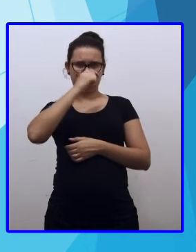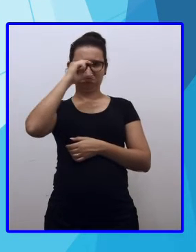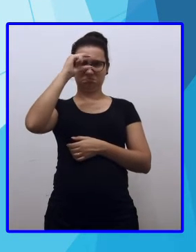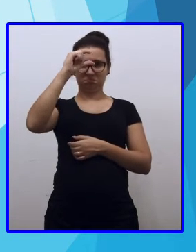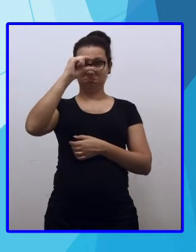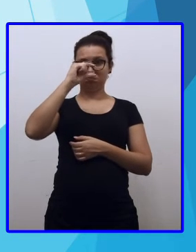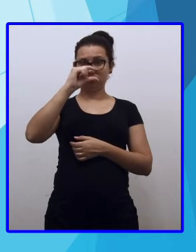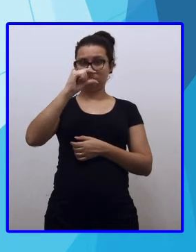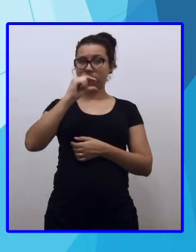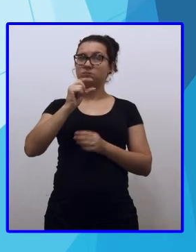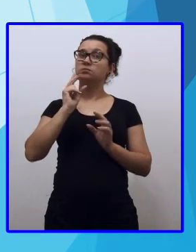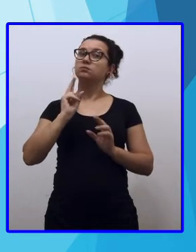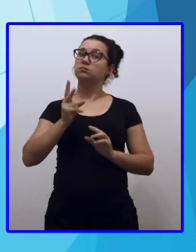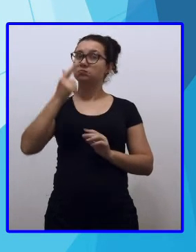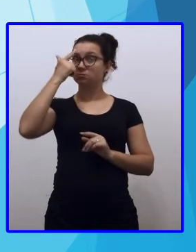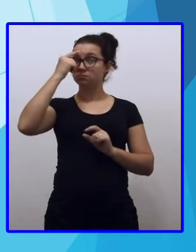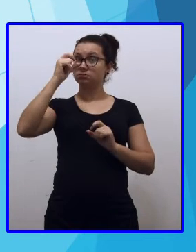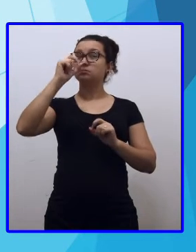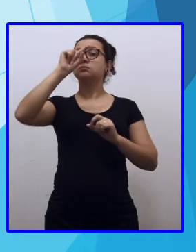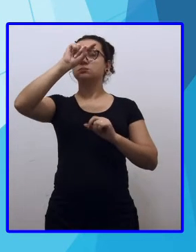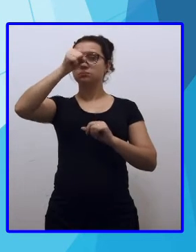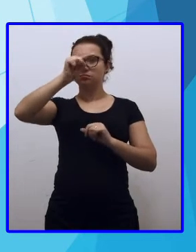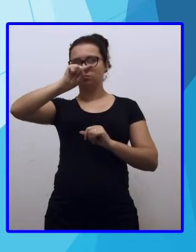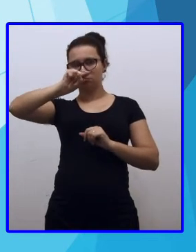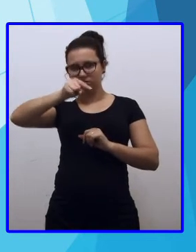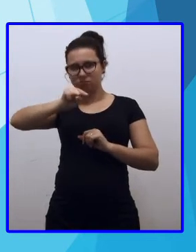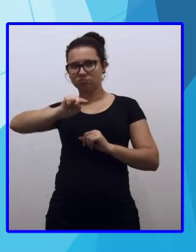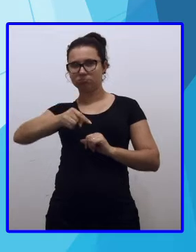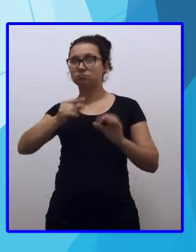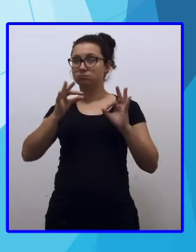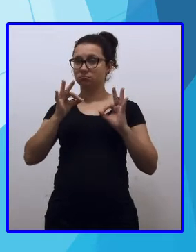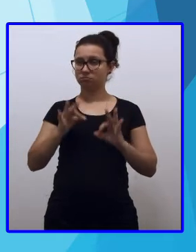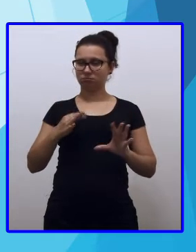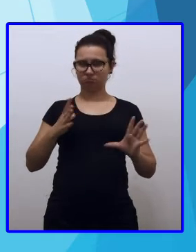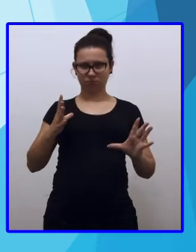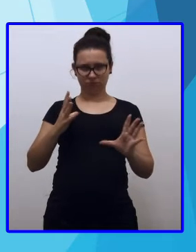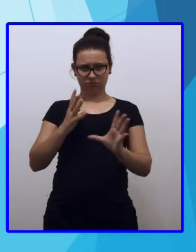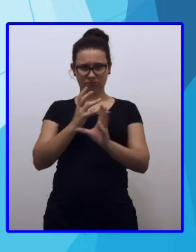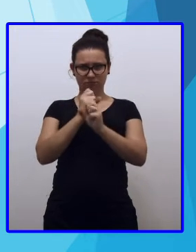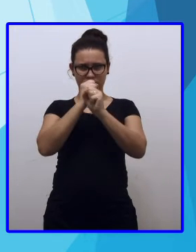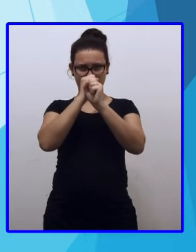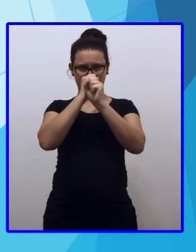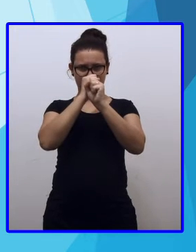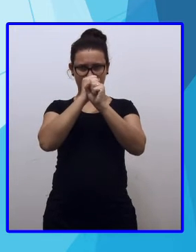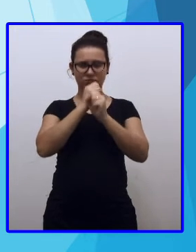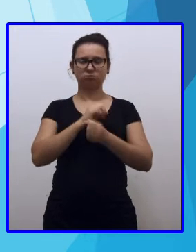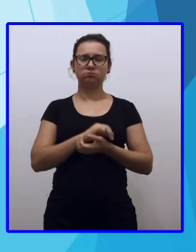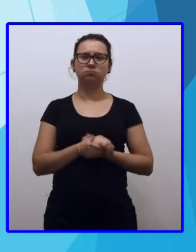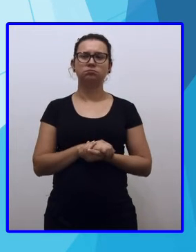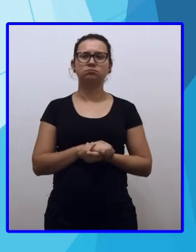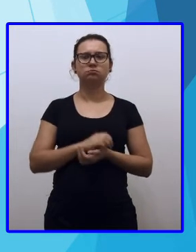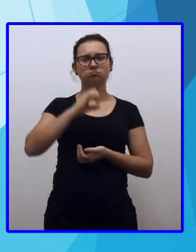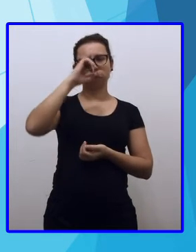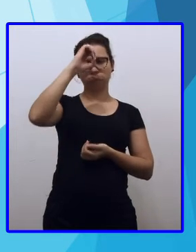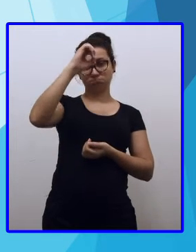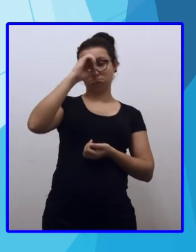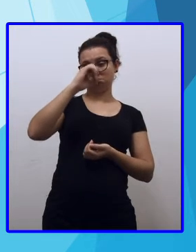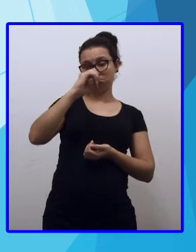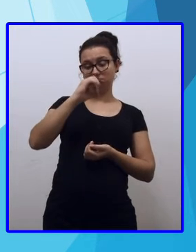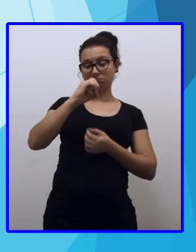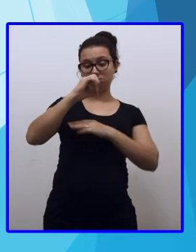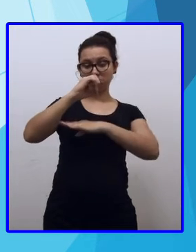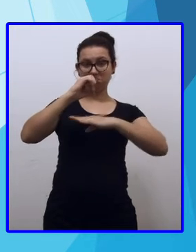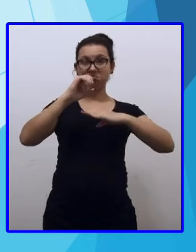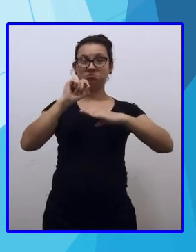respeitando as vírgulas. Somo o que é que ela gastou. Zero mais zero mais